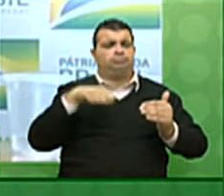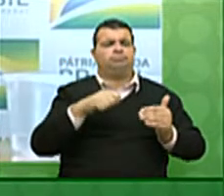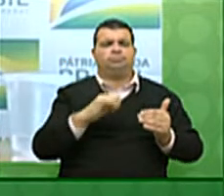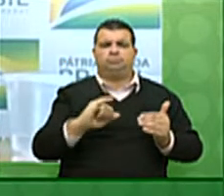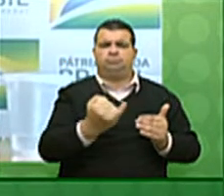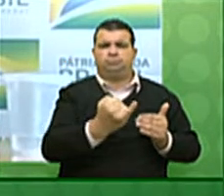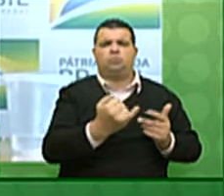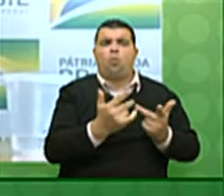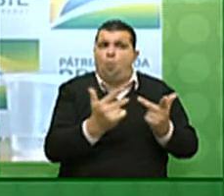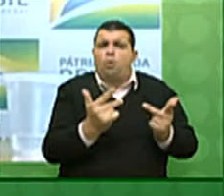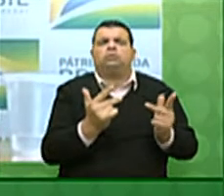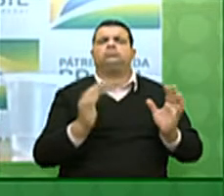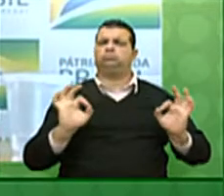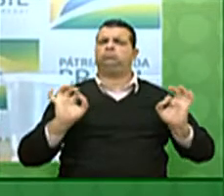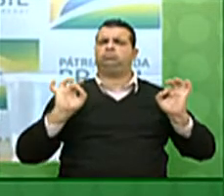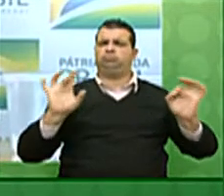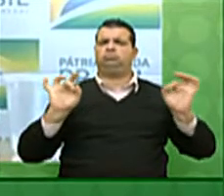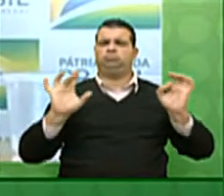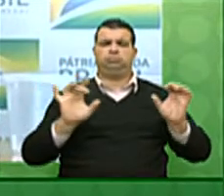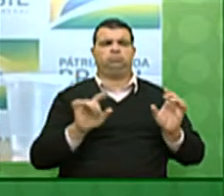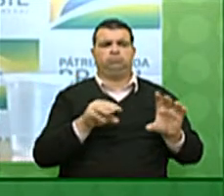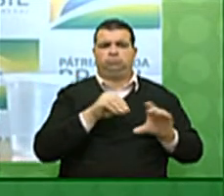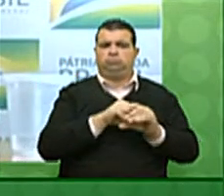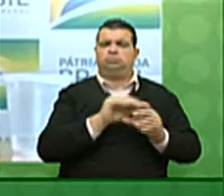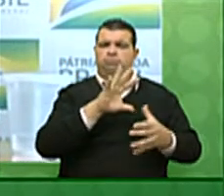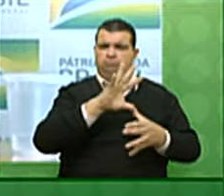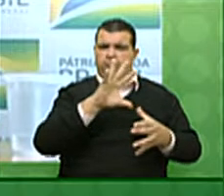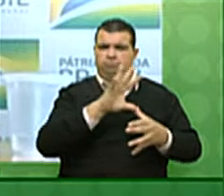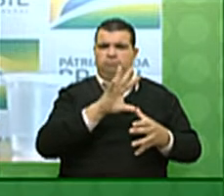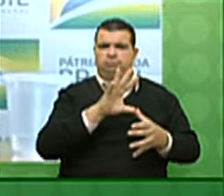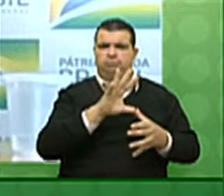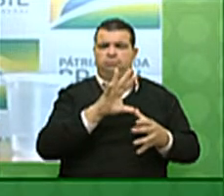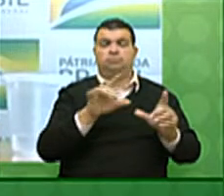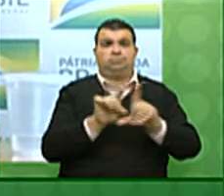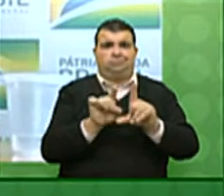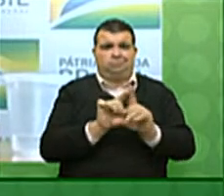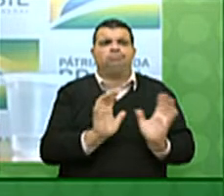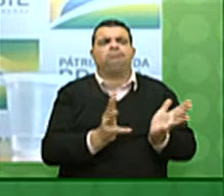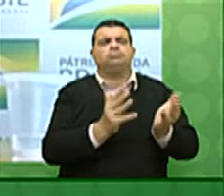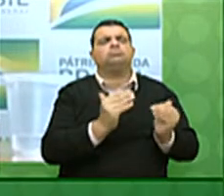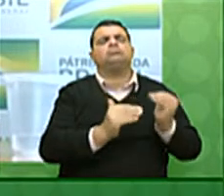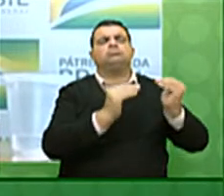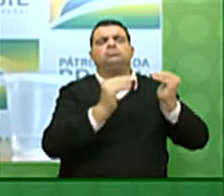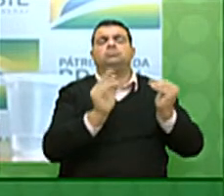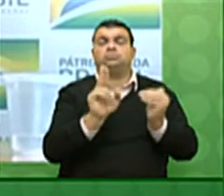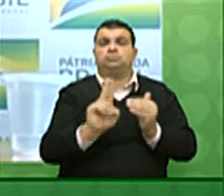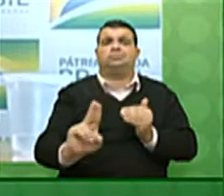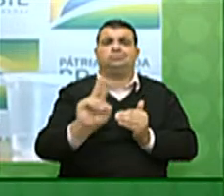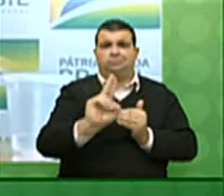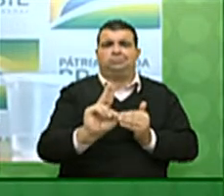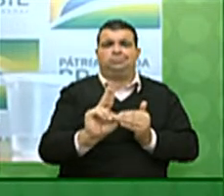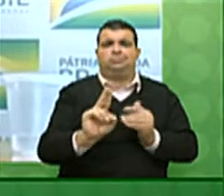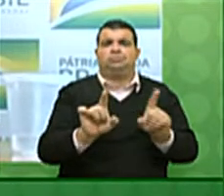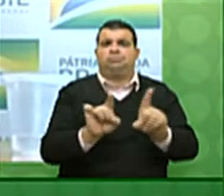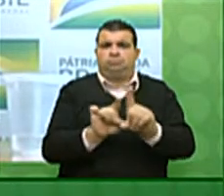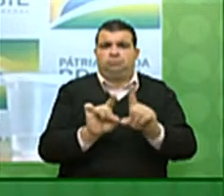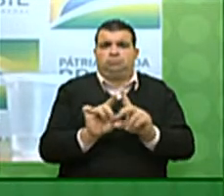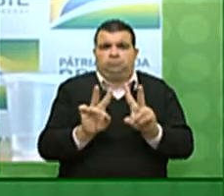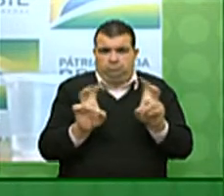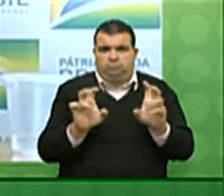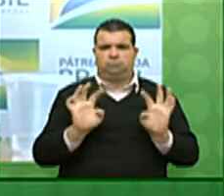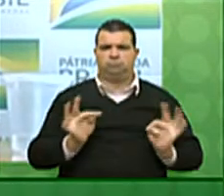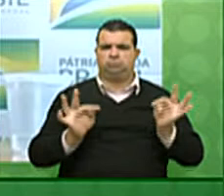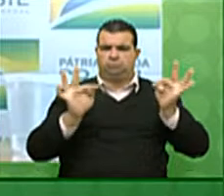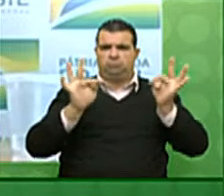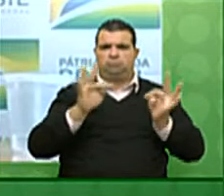potencialidades regionais, mas que também promova a utilização de tecnologias